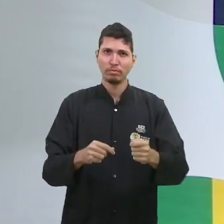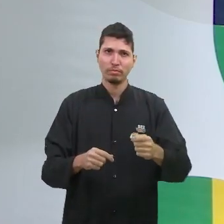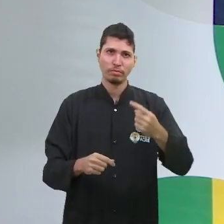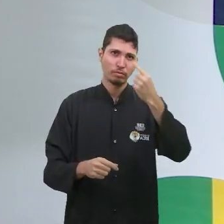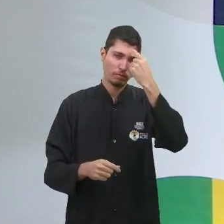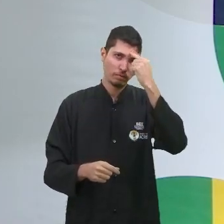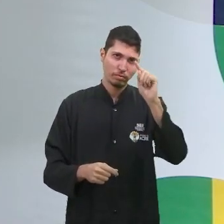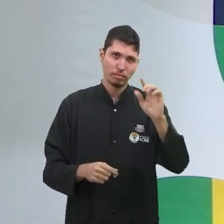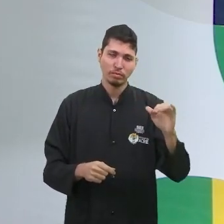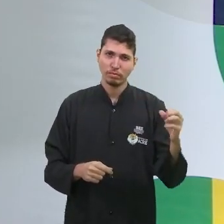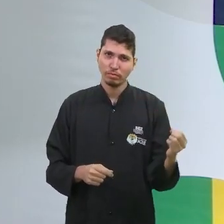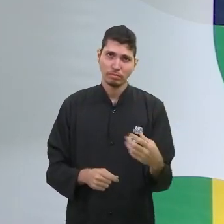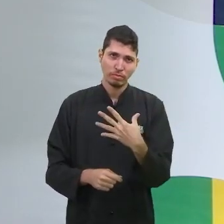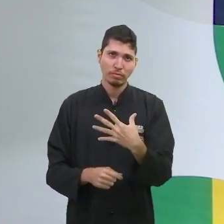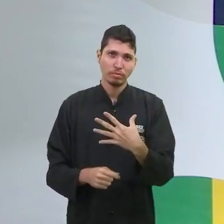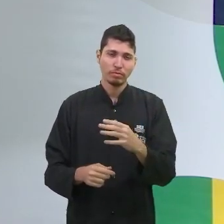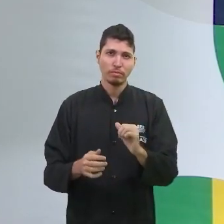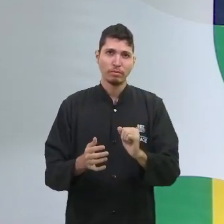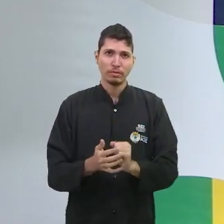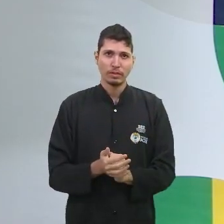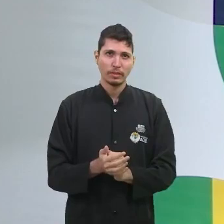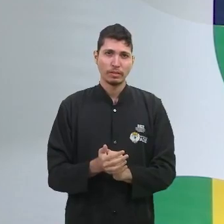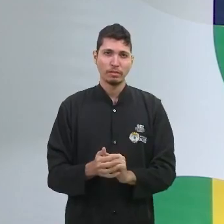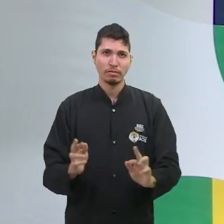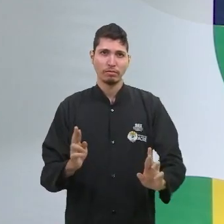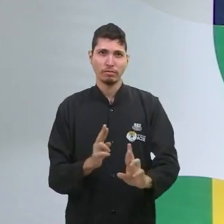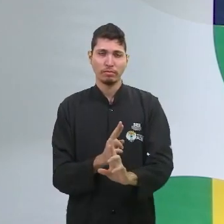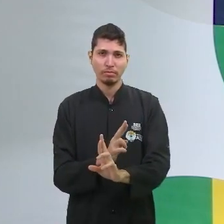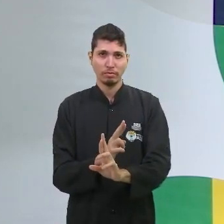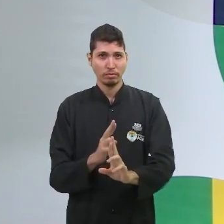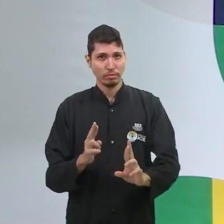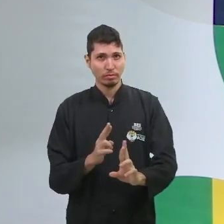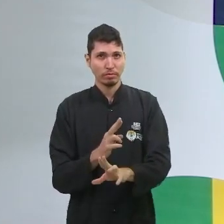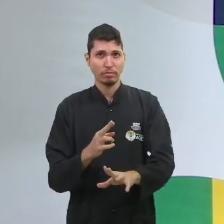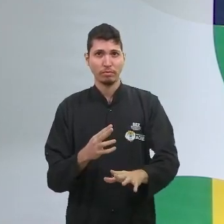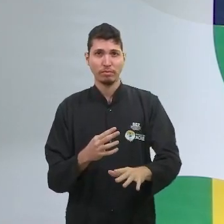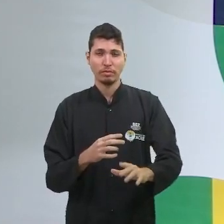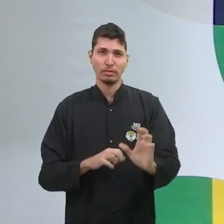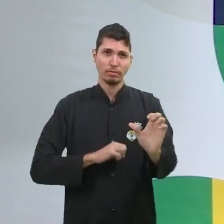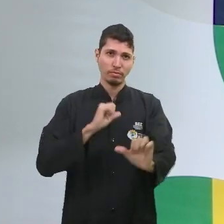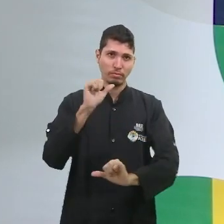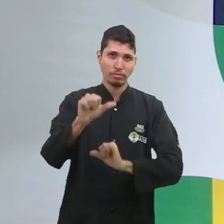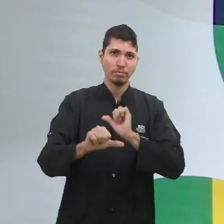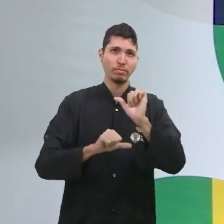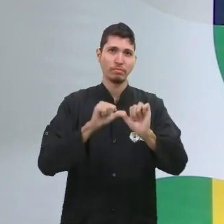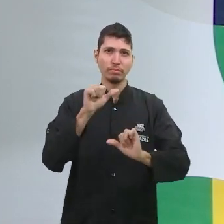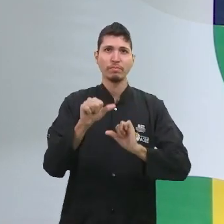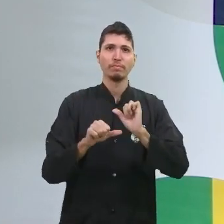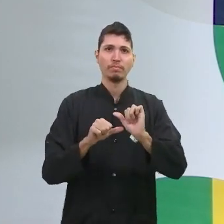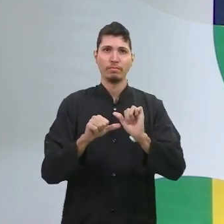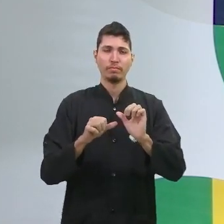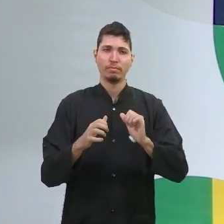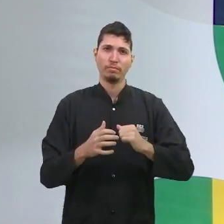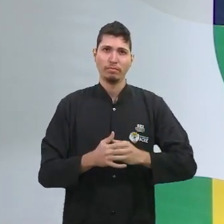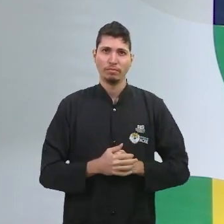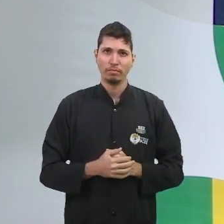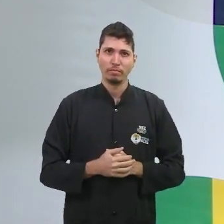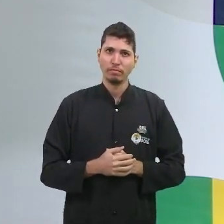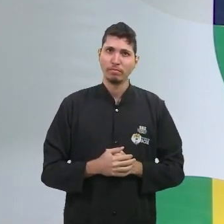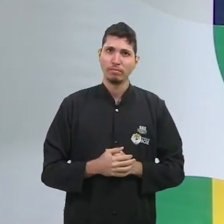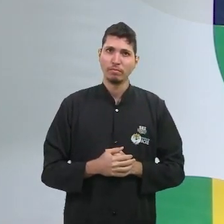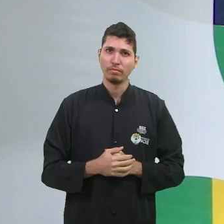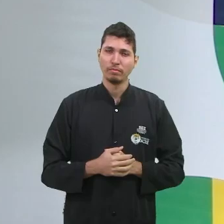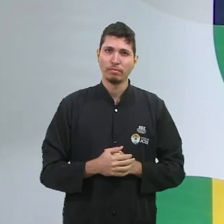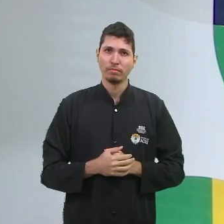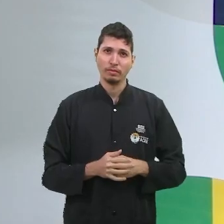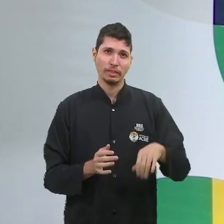acaba se reportando a alguma alteração, a alguma modificação. E podemos, dentro dessa